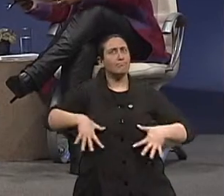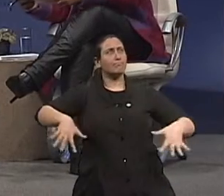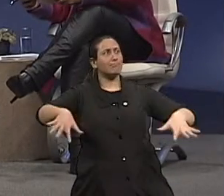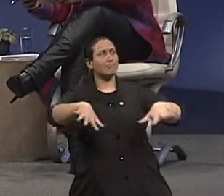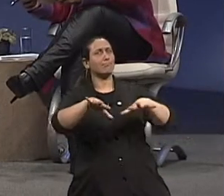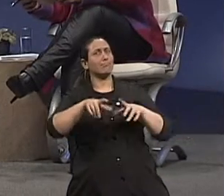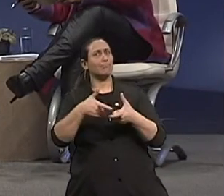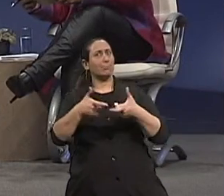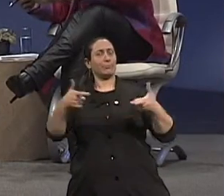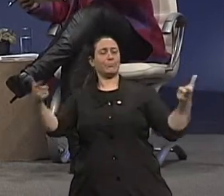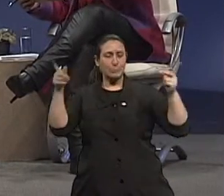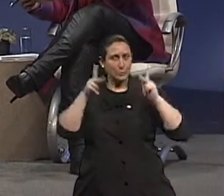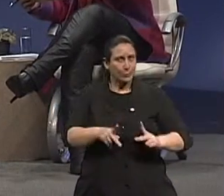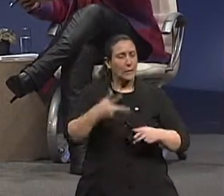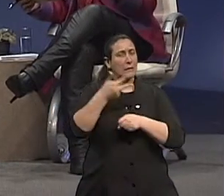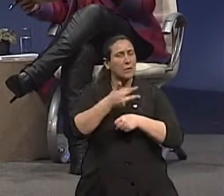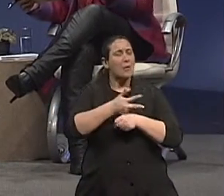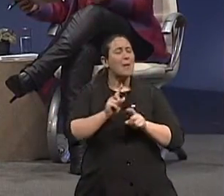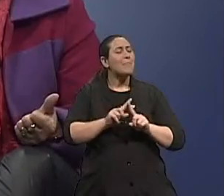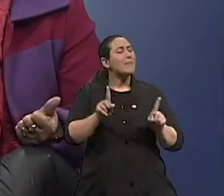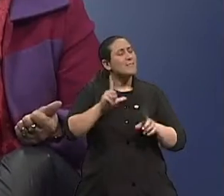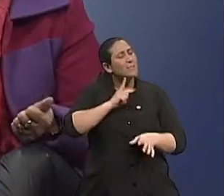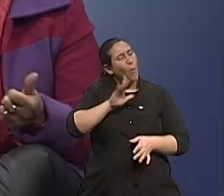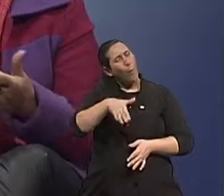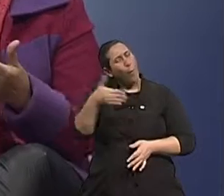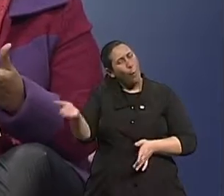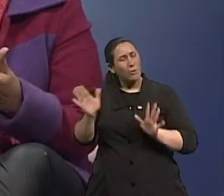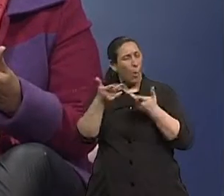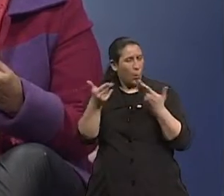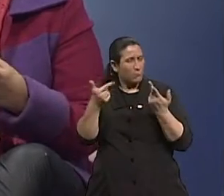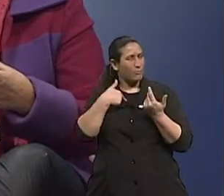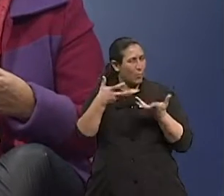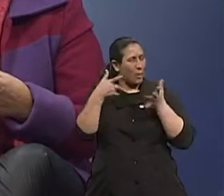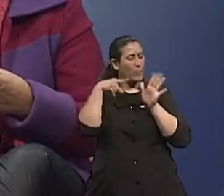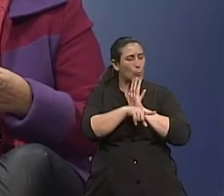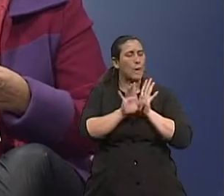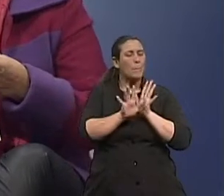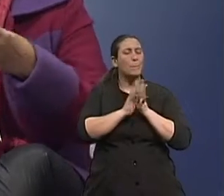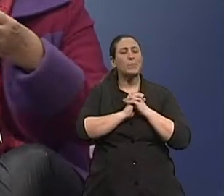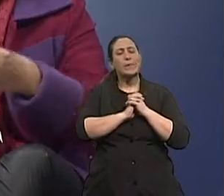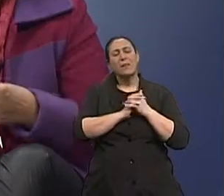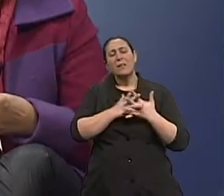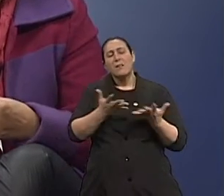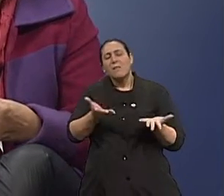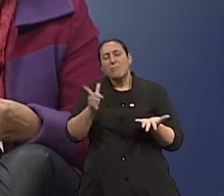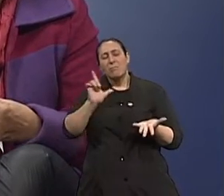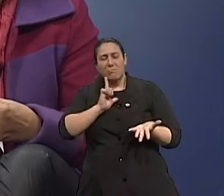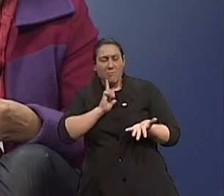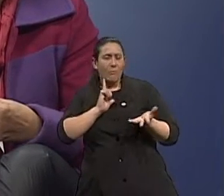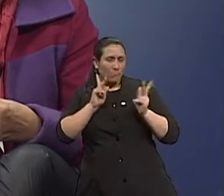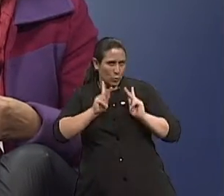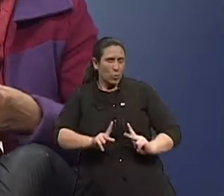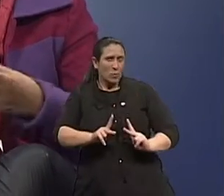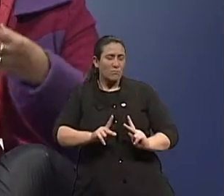nova que está acontecendo. Mas tem o outro lado que eu queria pegar, doutor, a questão de pessoas que não se aceitam